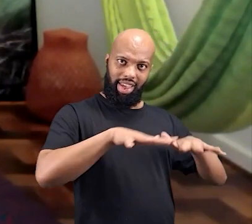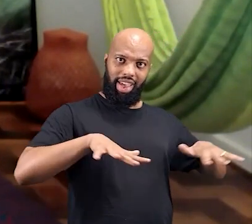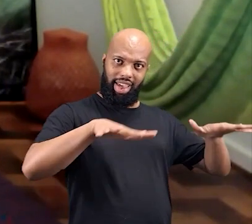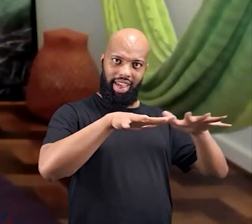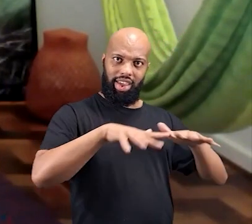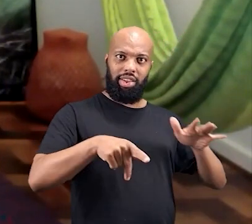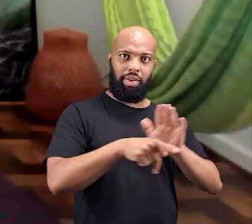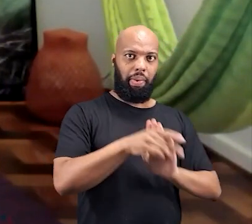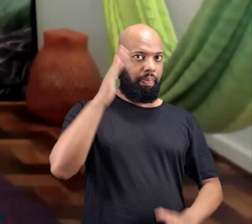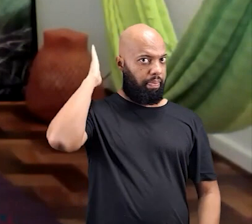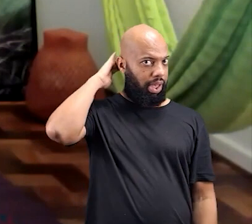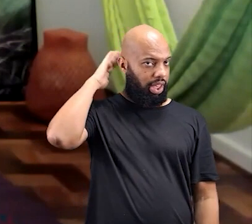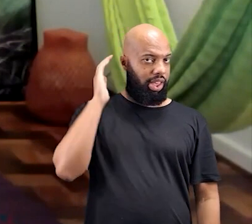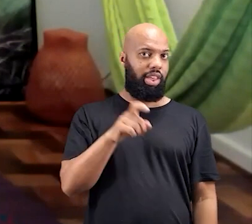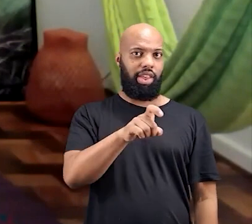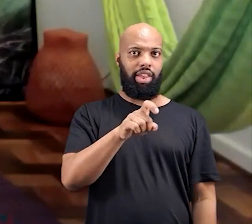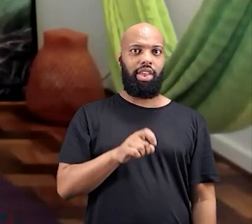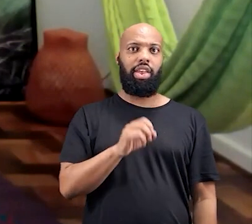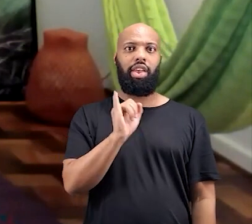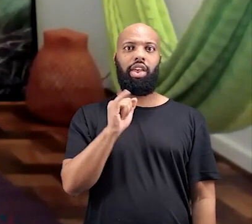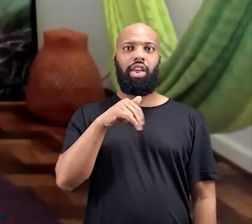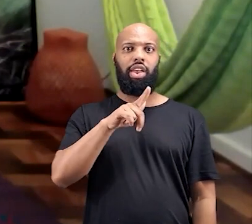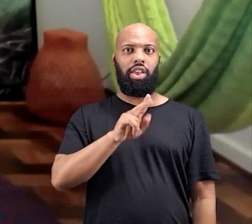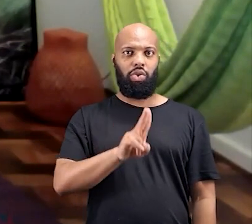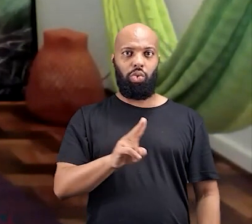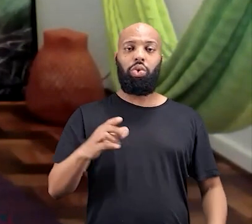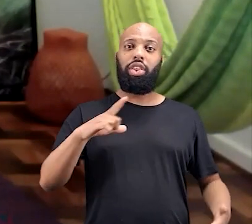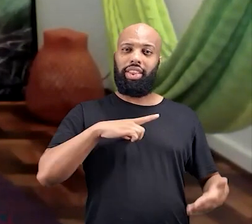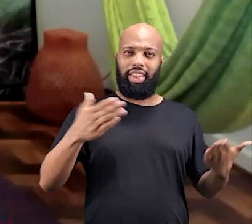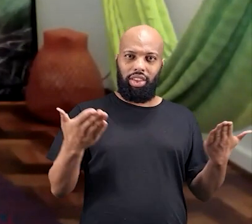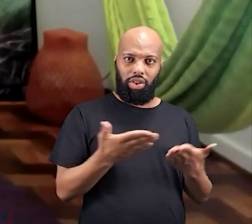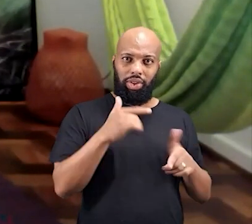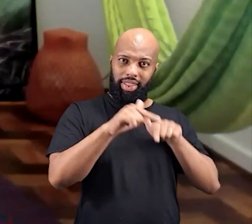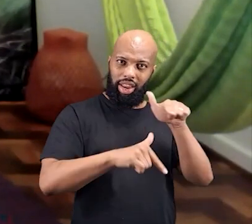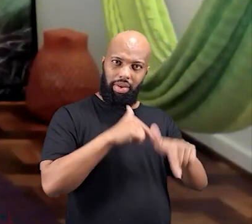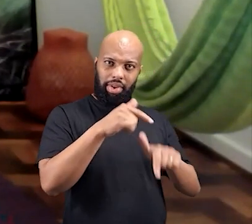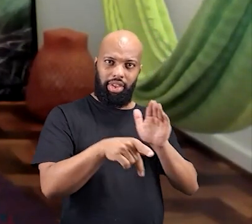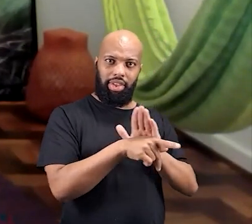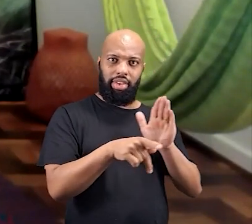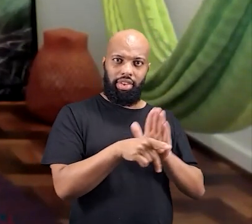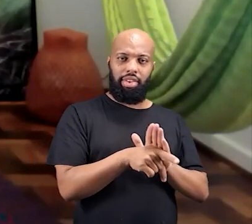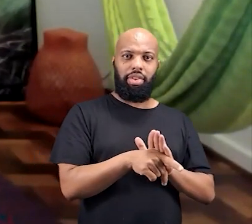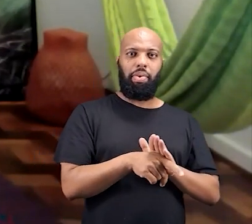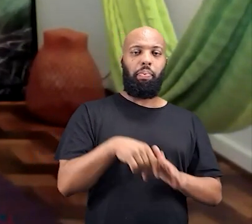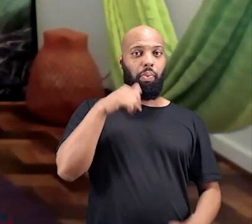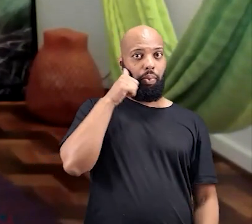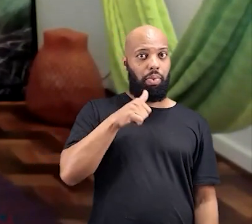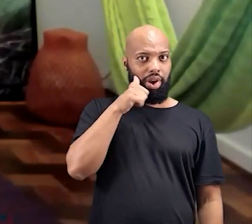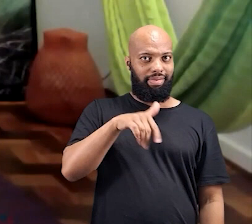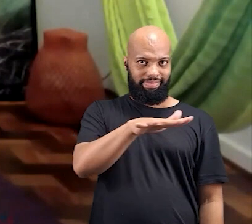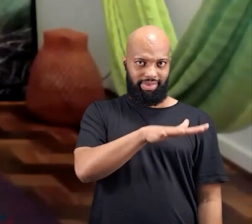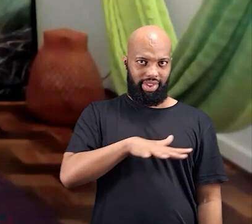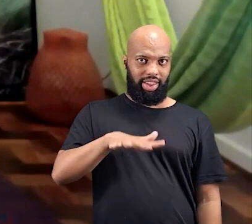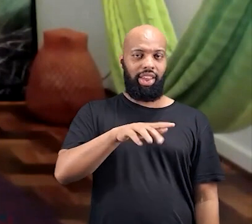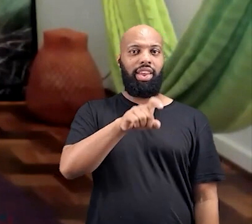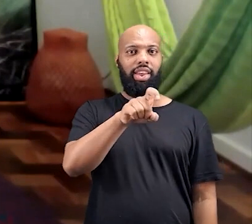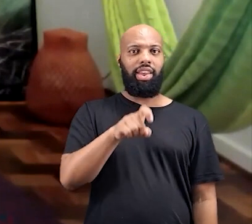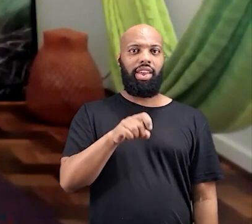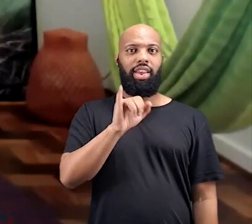tenho dentro do território do Xingu. Hoje em dia, trabalho muito intimamente com as mulheres do Xingu,